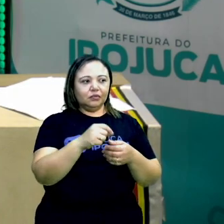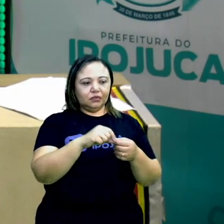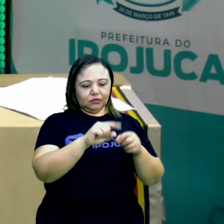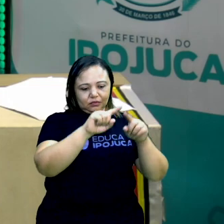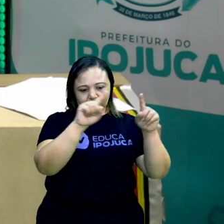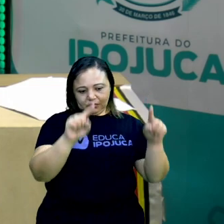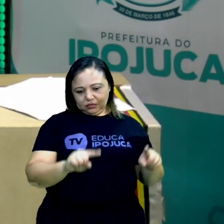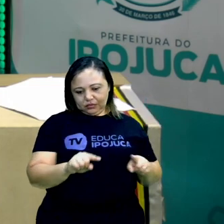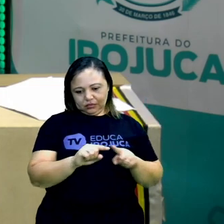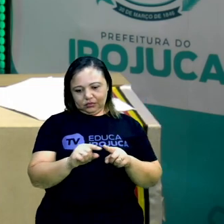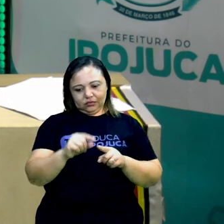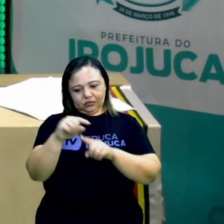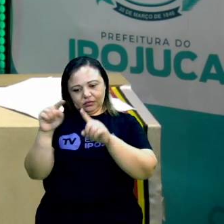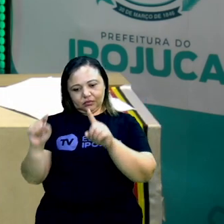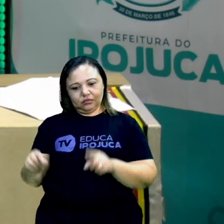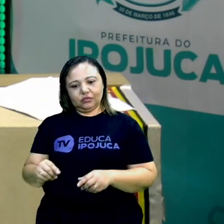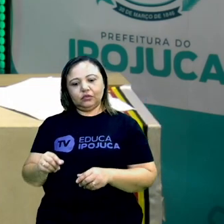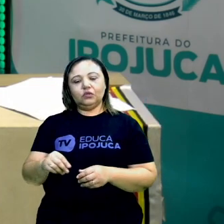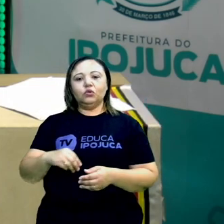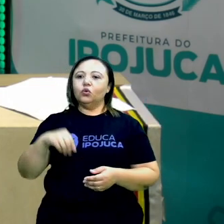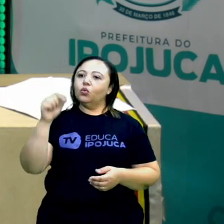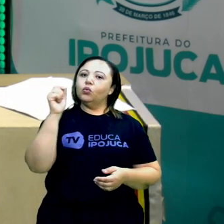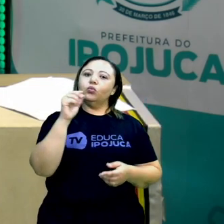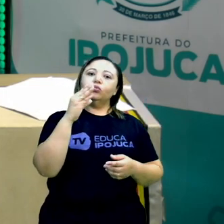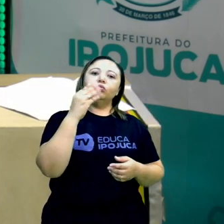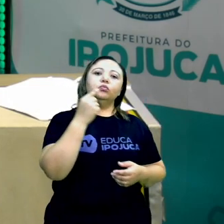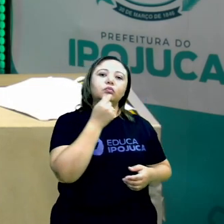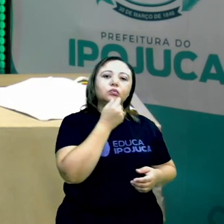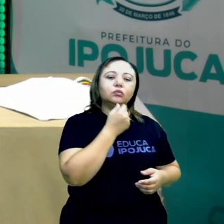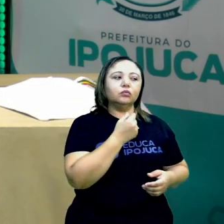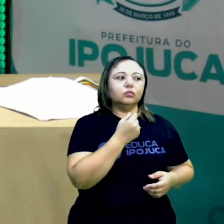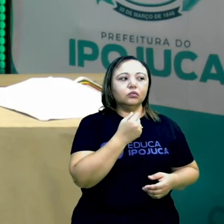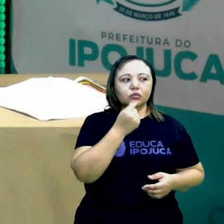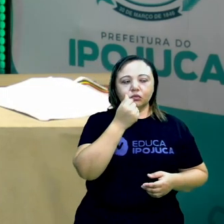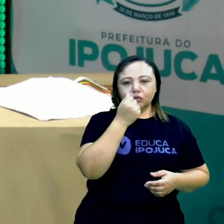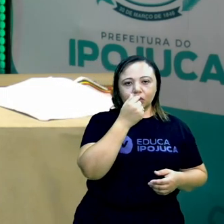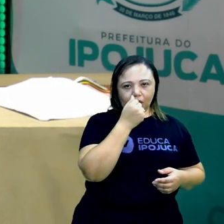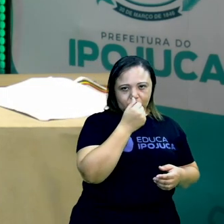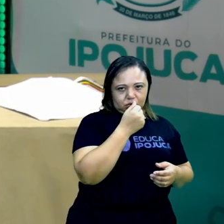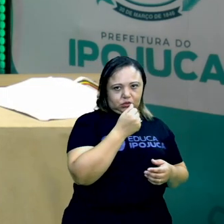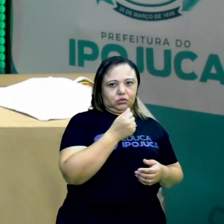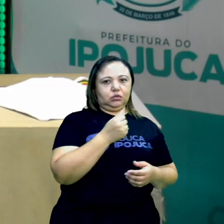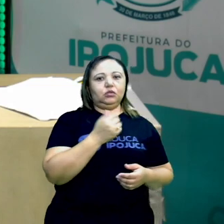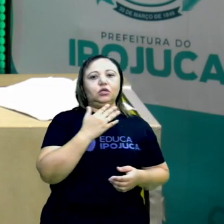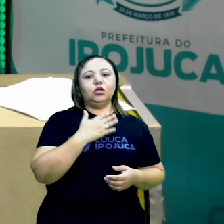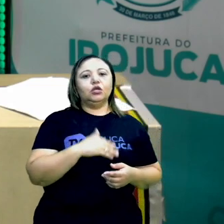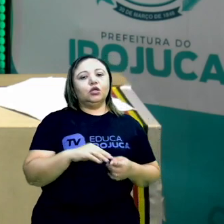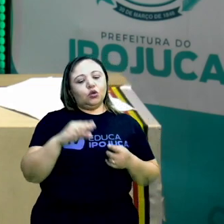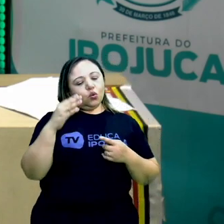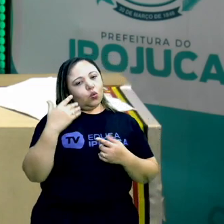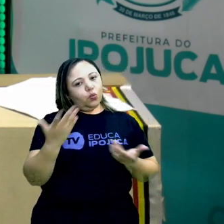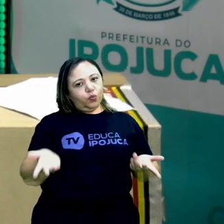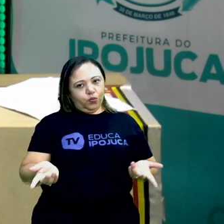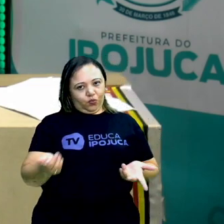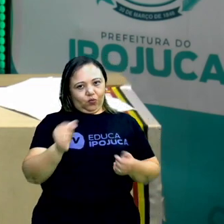quadradinhos, vocês vão pegar o piloto, tá certo? Sempre com a ajuda da mamãe. E vão